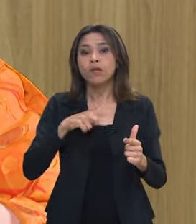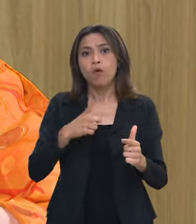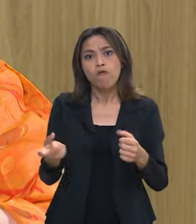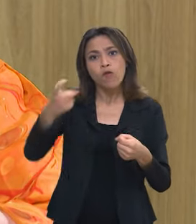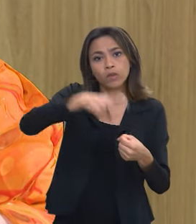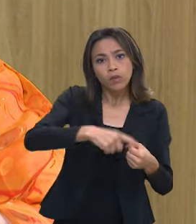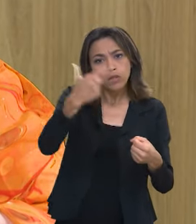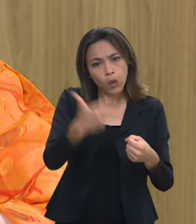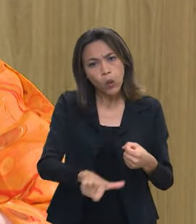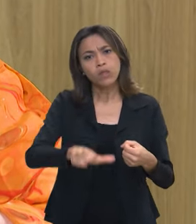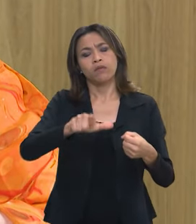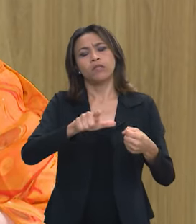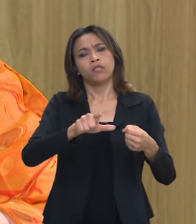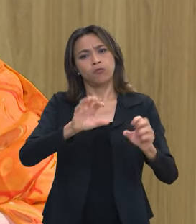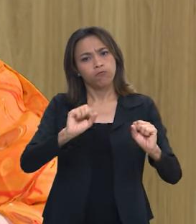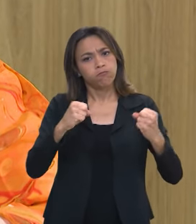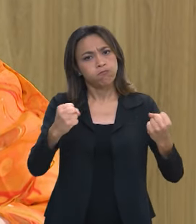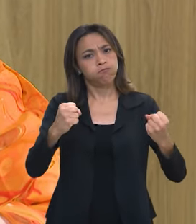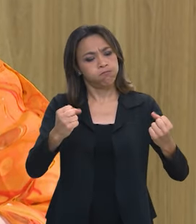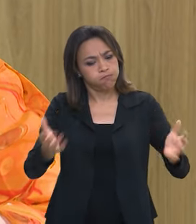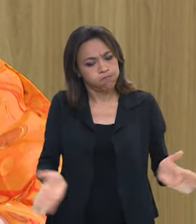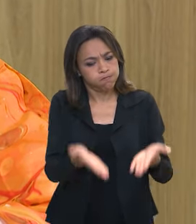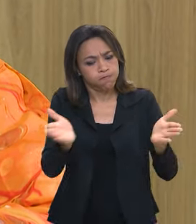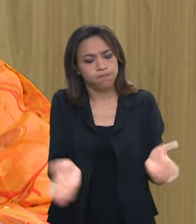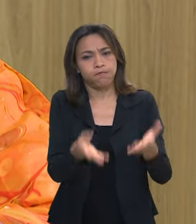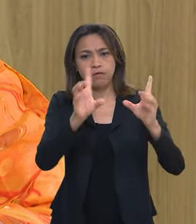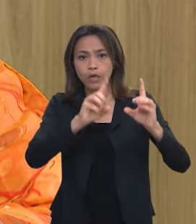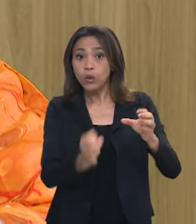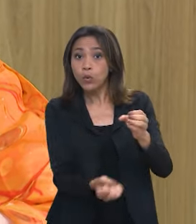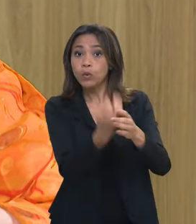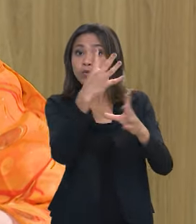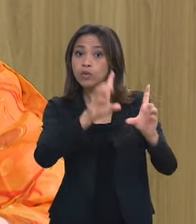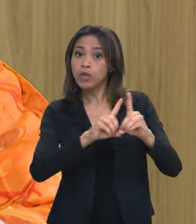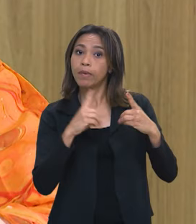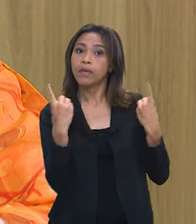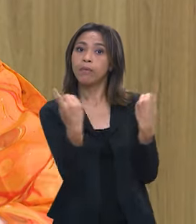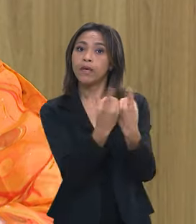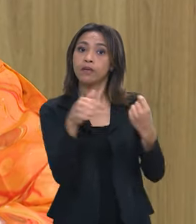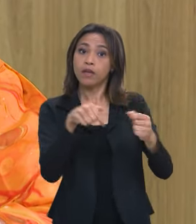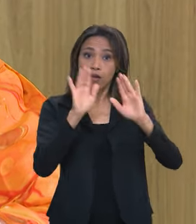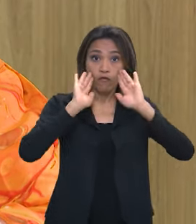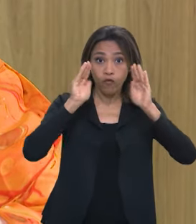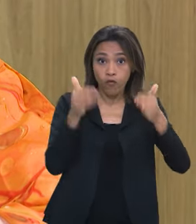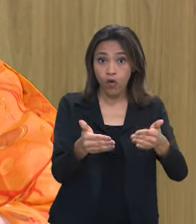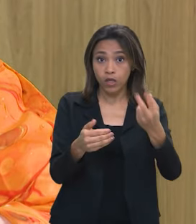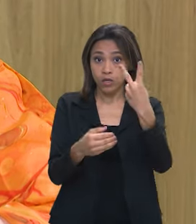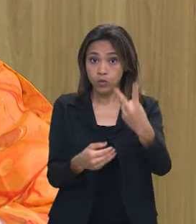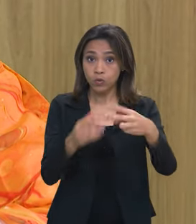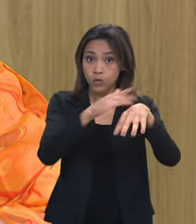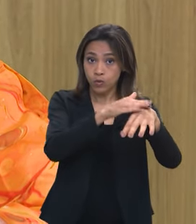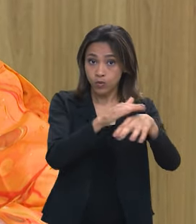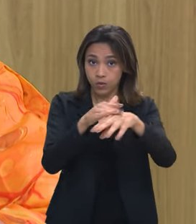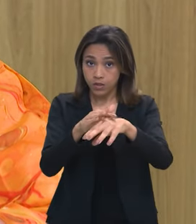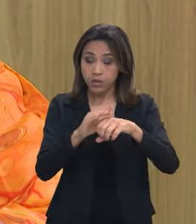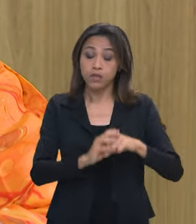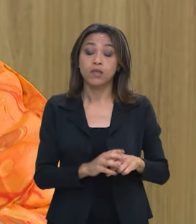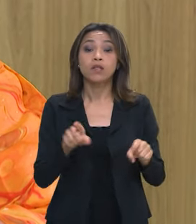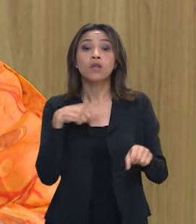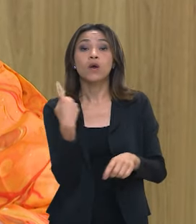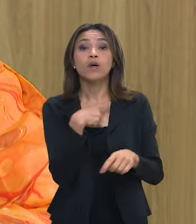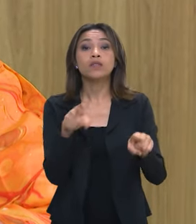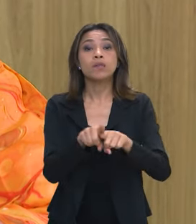retomamos com força e reconstruímos o departamento dedicado HIV e AIDS nós